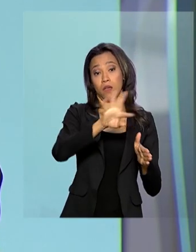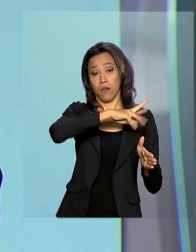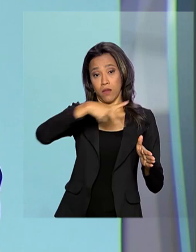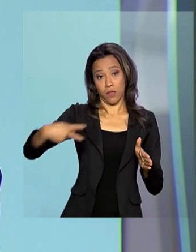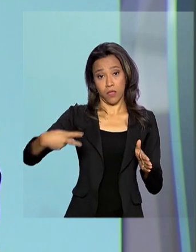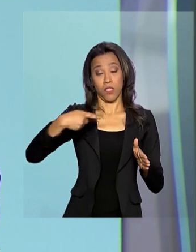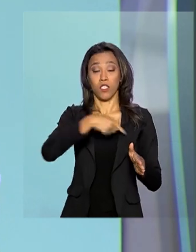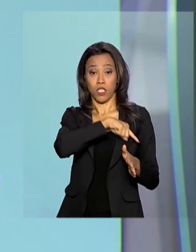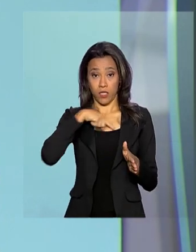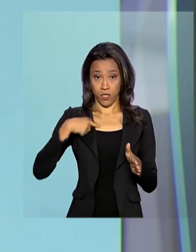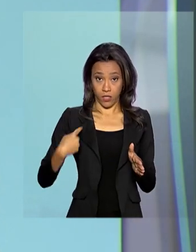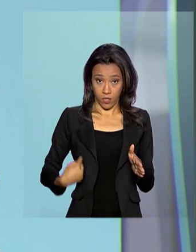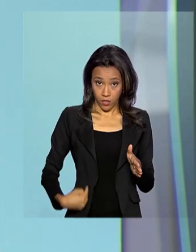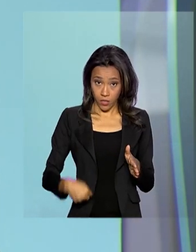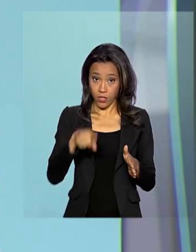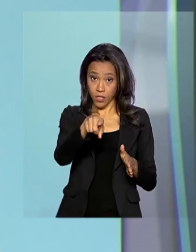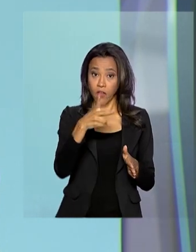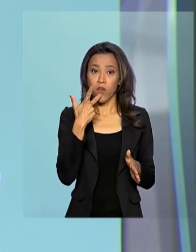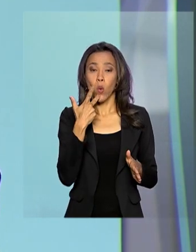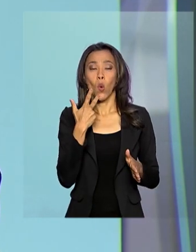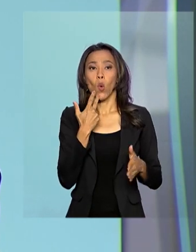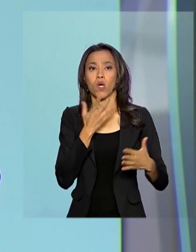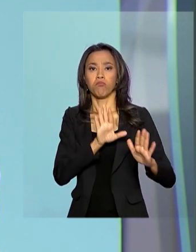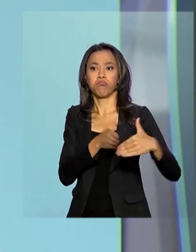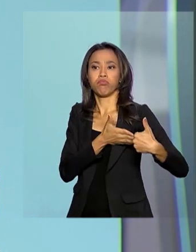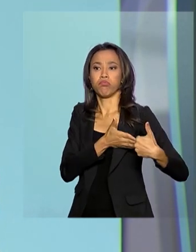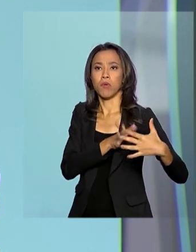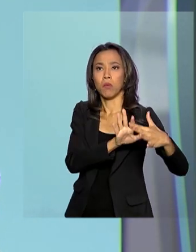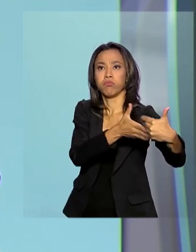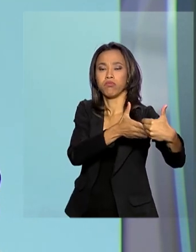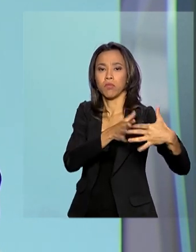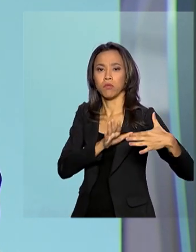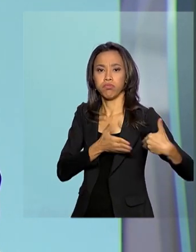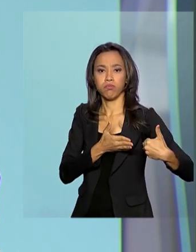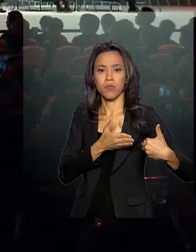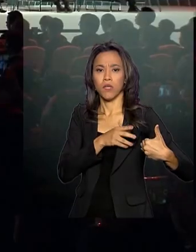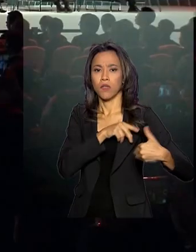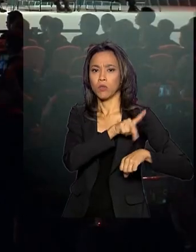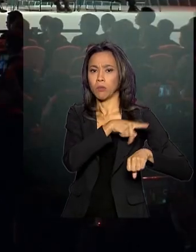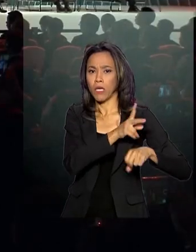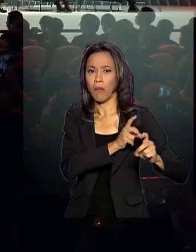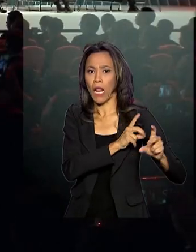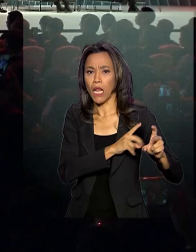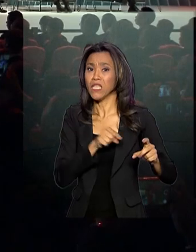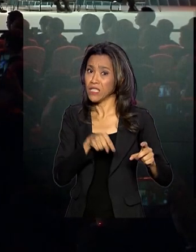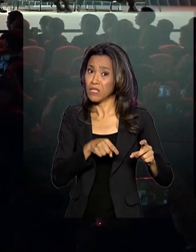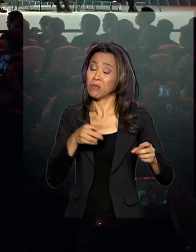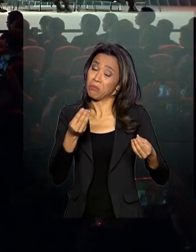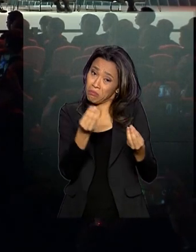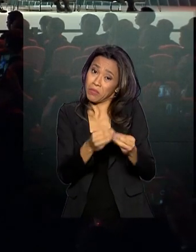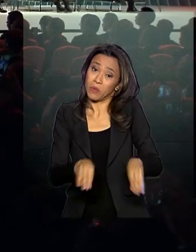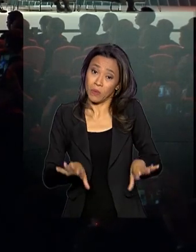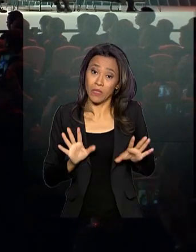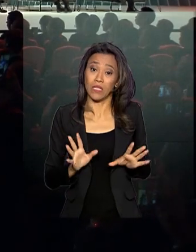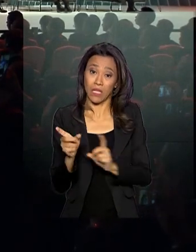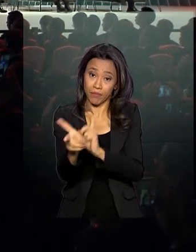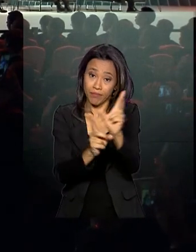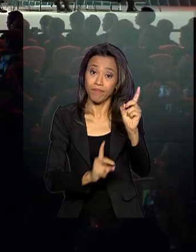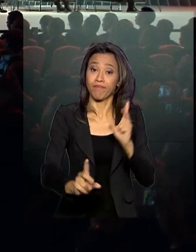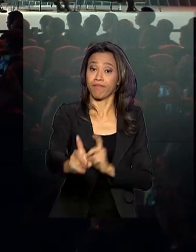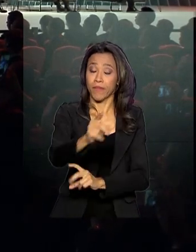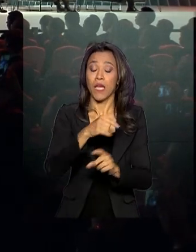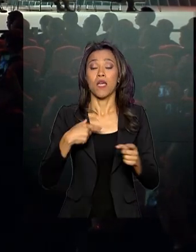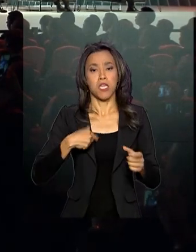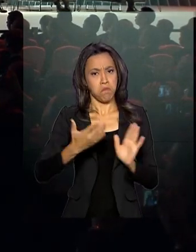que o crescente protecionismo dos países ameaça o comércio internacional e elogiou as medidas do governo brasileiro